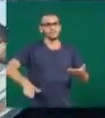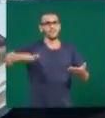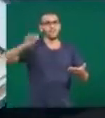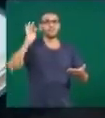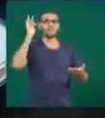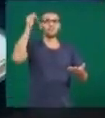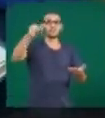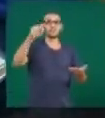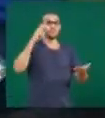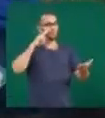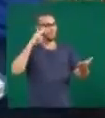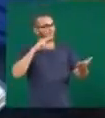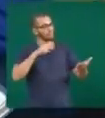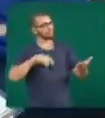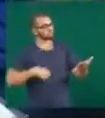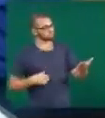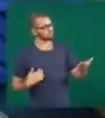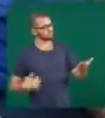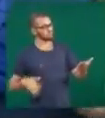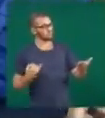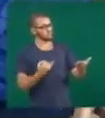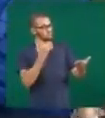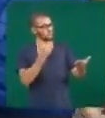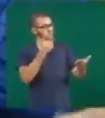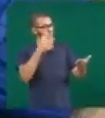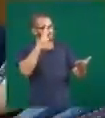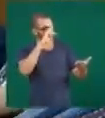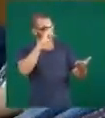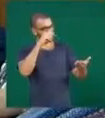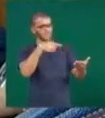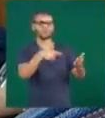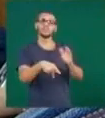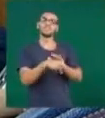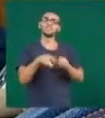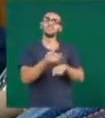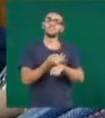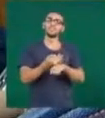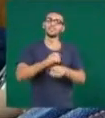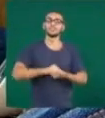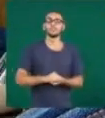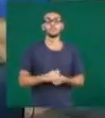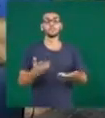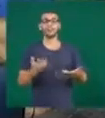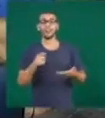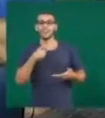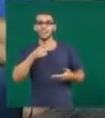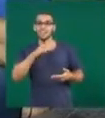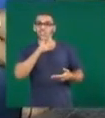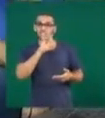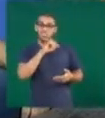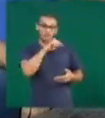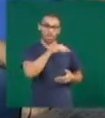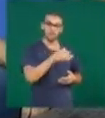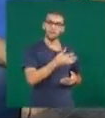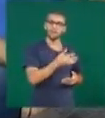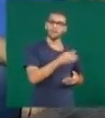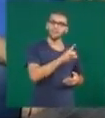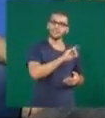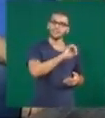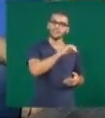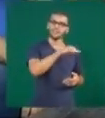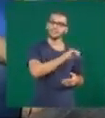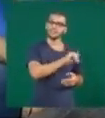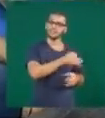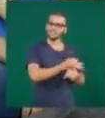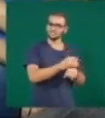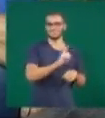importantes esses momentos. E aqui é uma situação diferente. Não é só o Dani que está de férias. Os pais também. Eles não vão